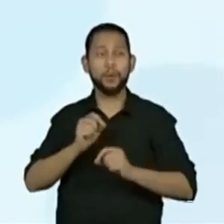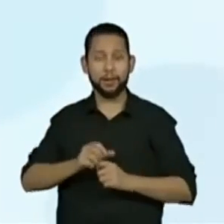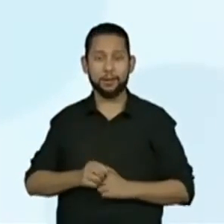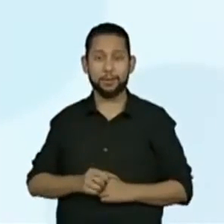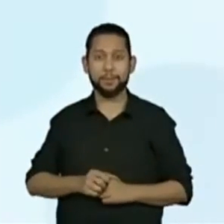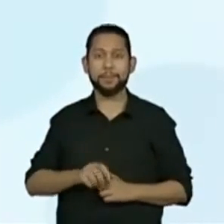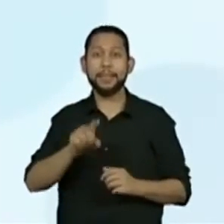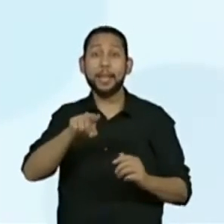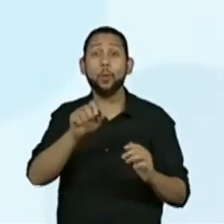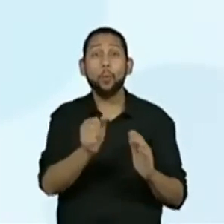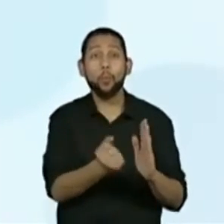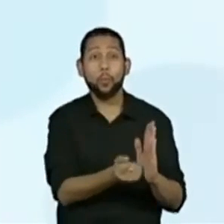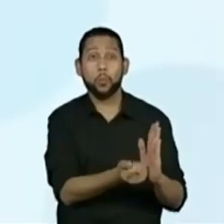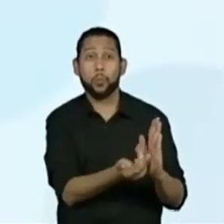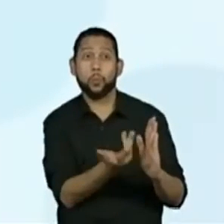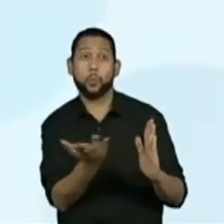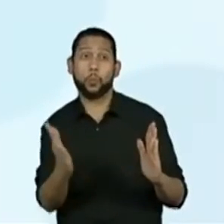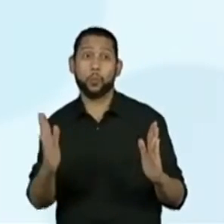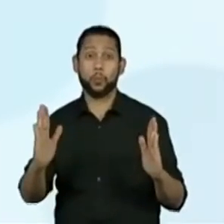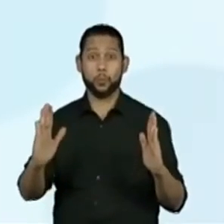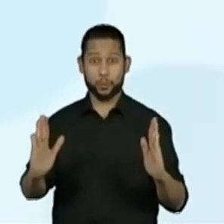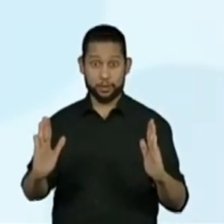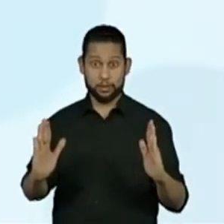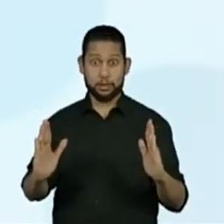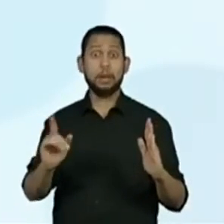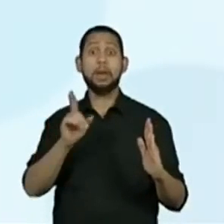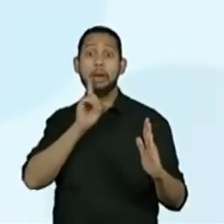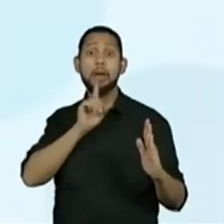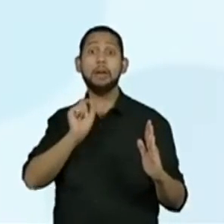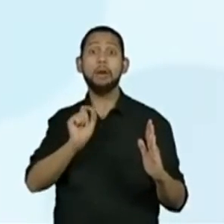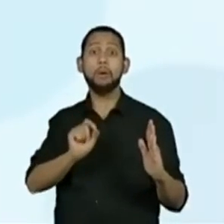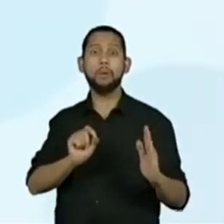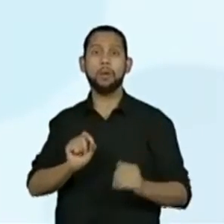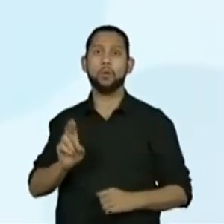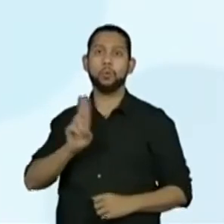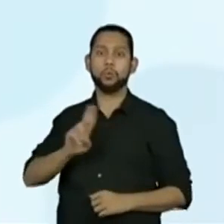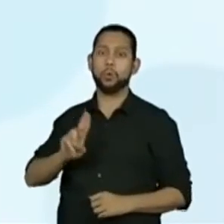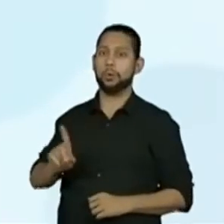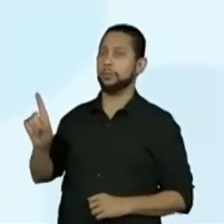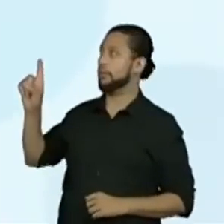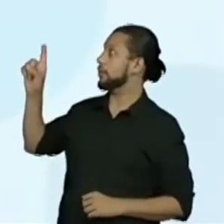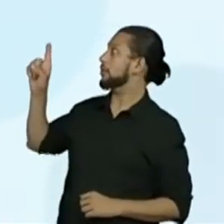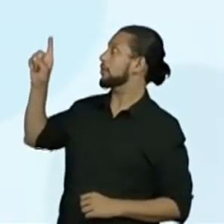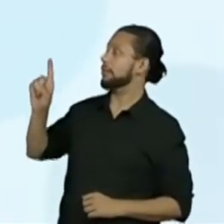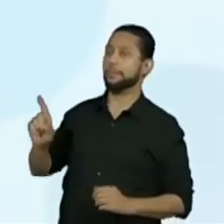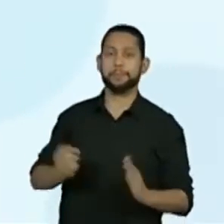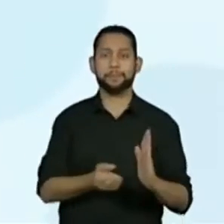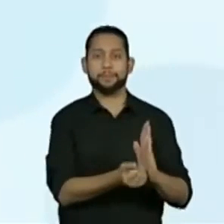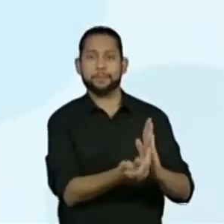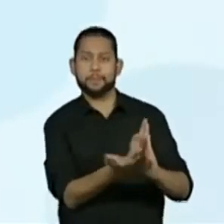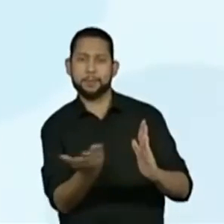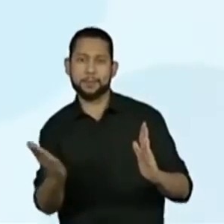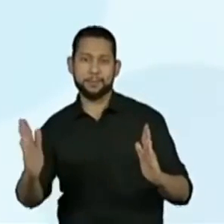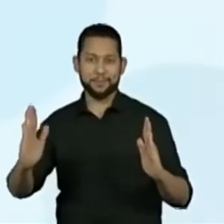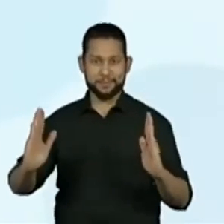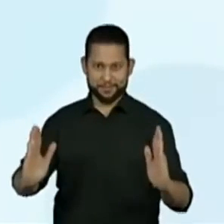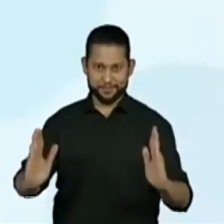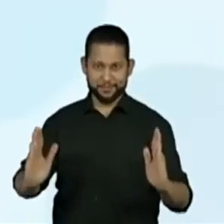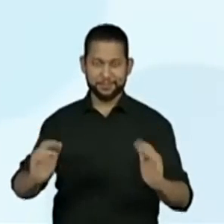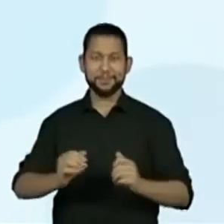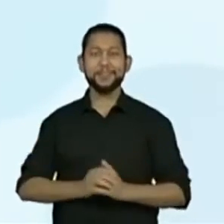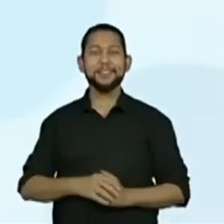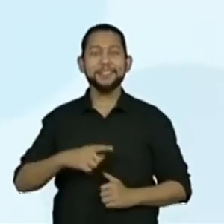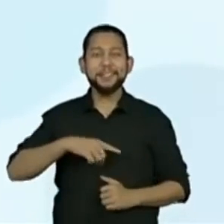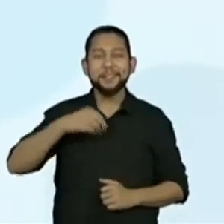espaço amostral, ok? Então vamos lá, a gente realizou um experimento.